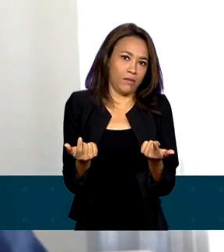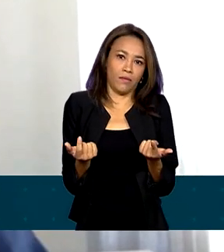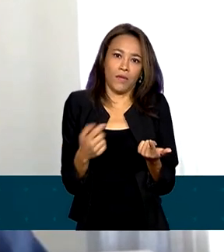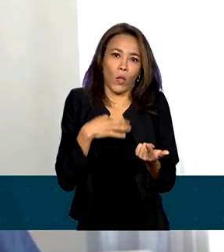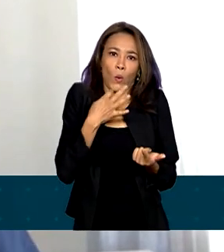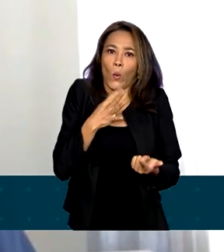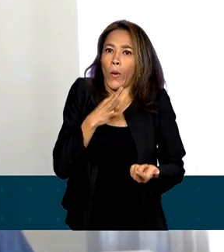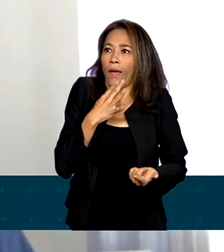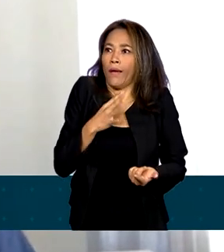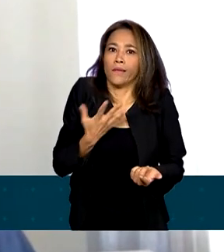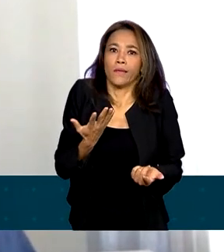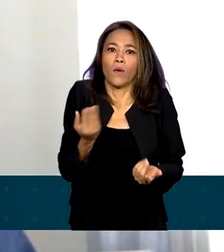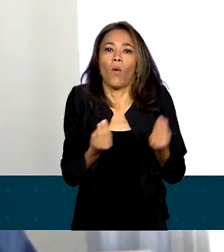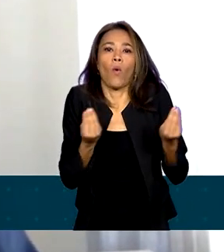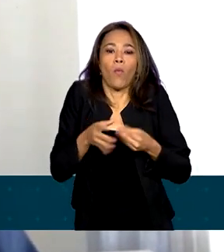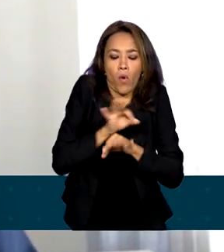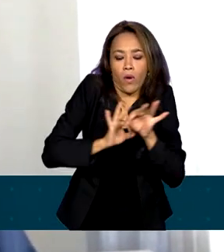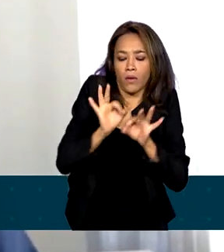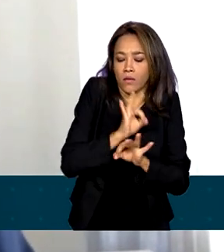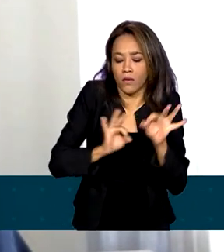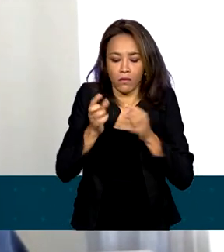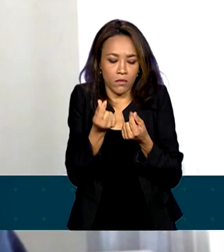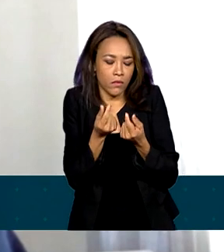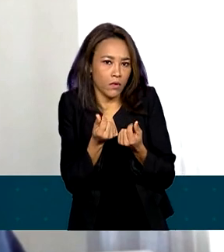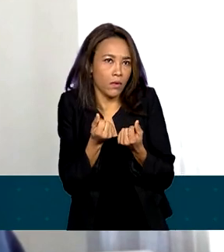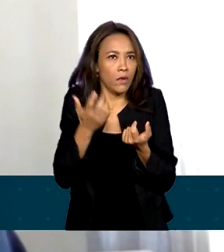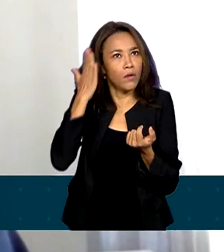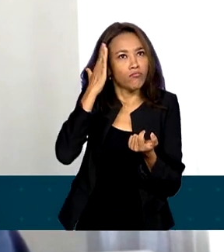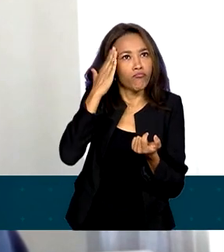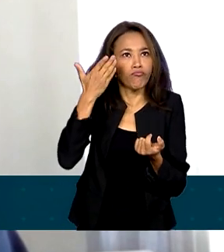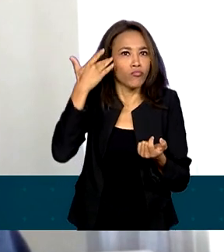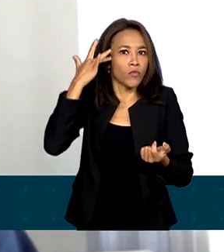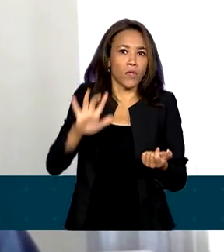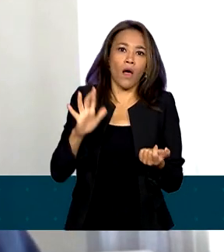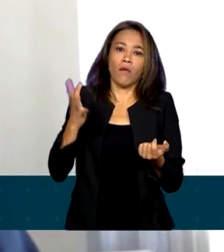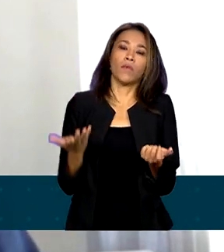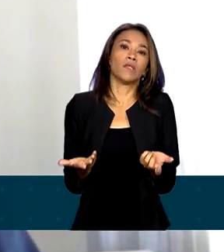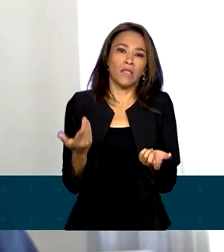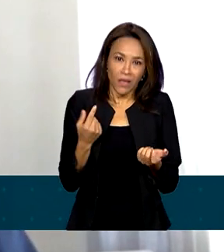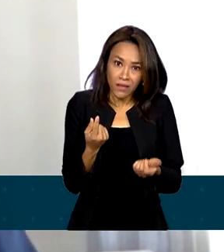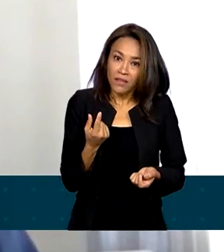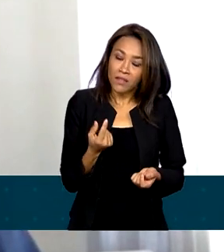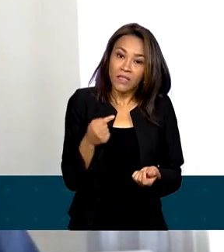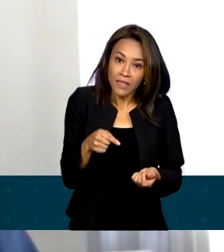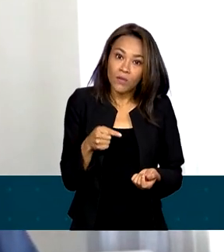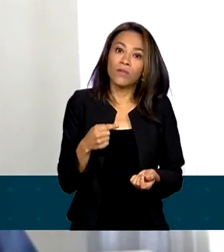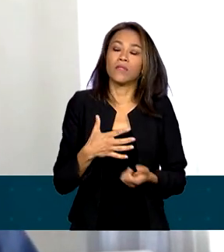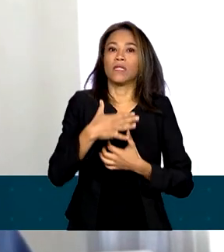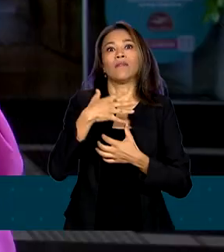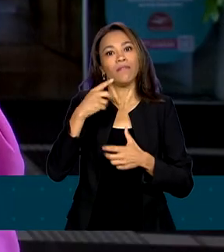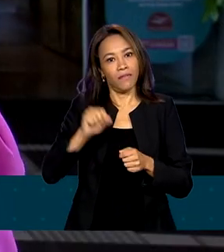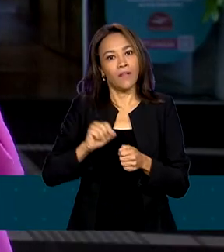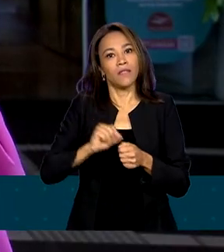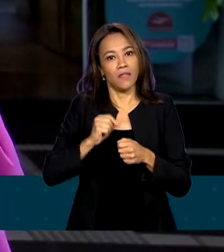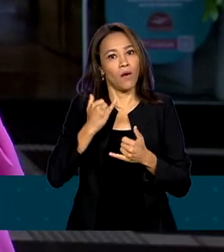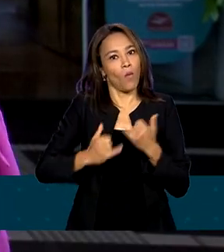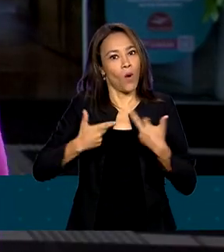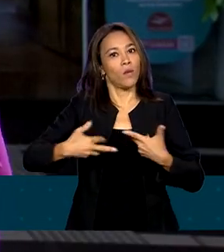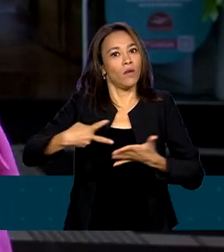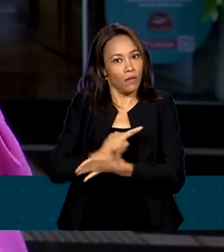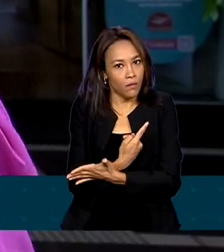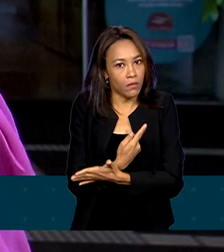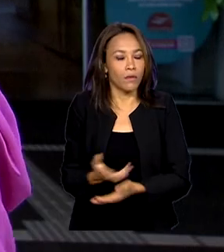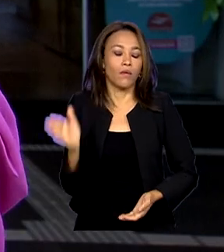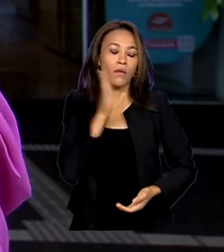conhecimento nenhum de finanças, de educação financeira, provavelmente iria fazer algo errado. As novas